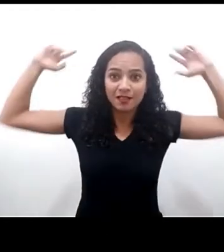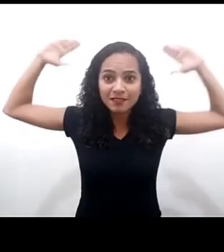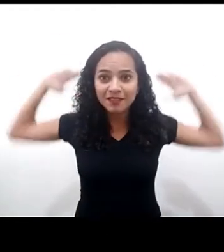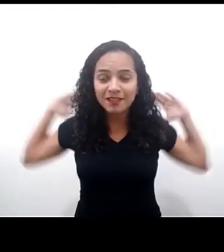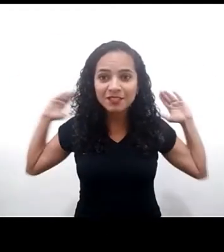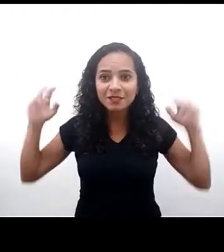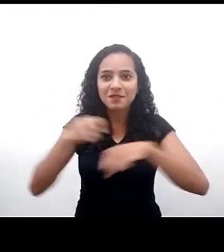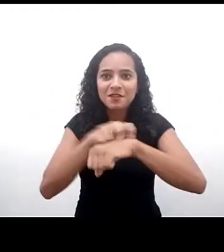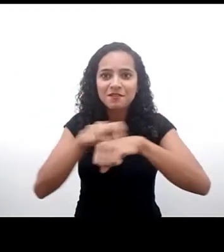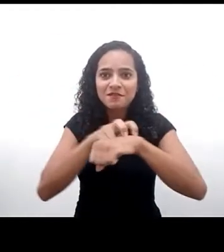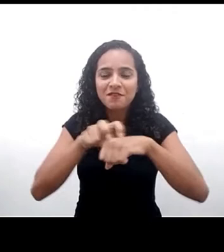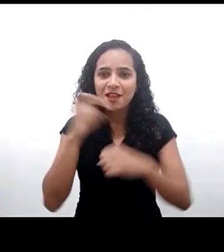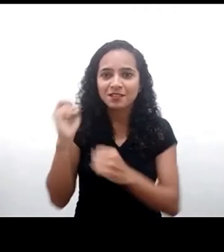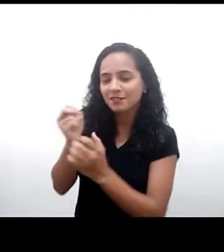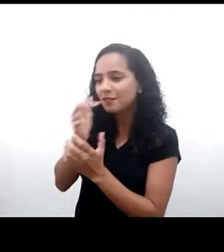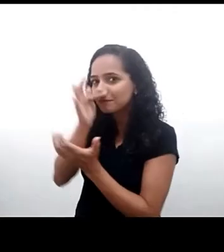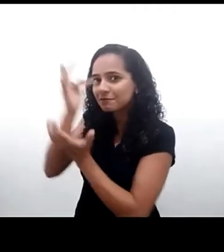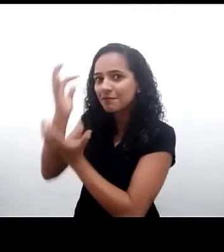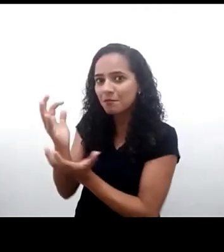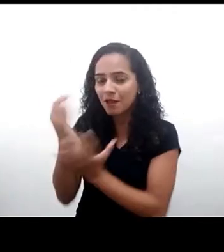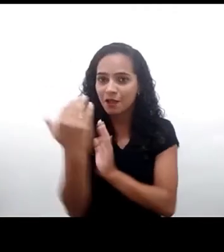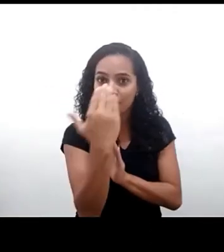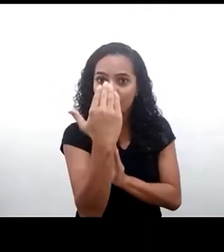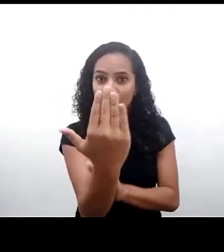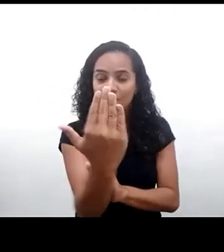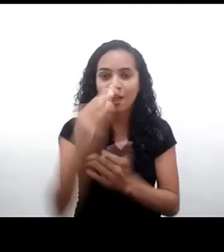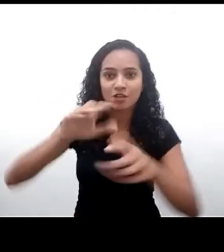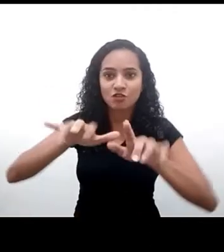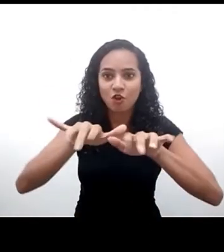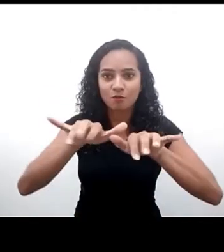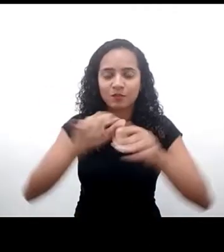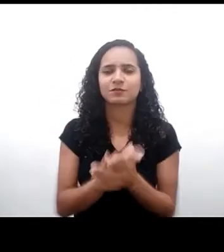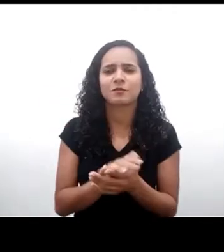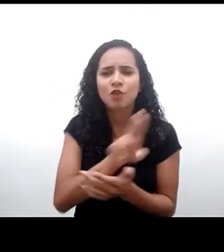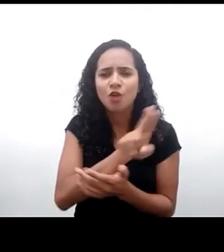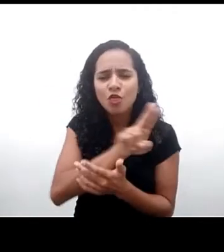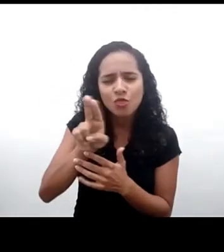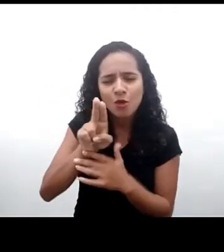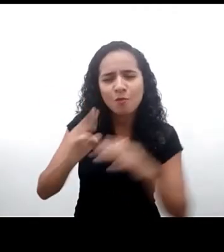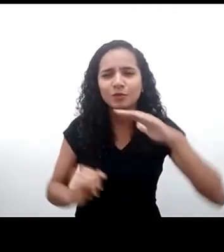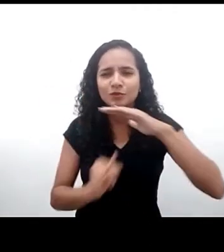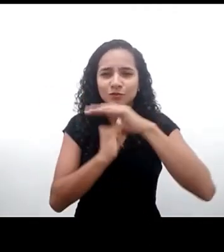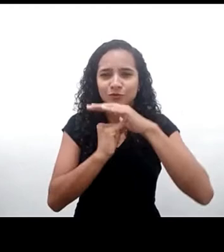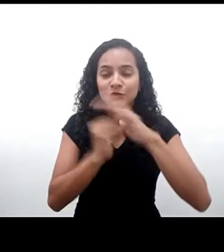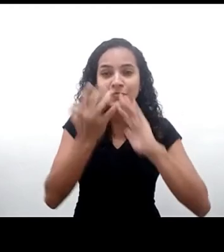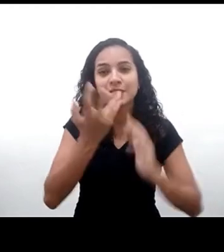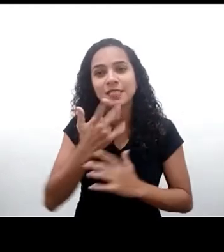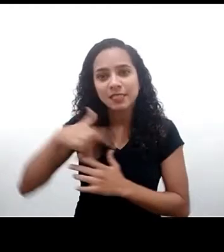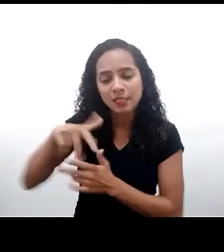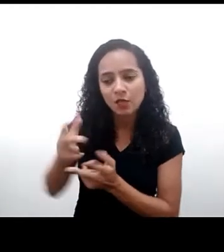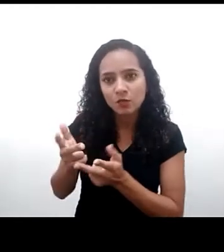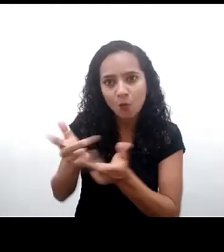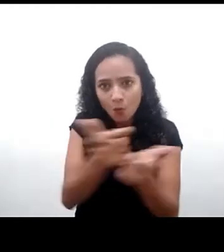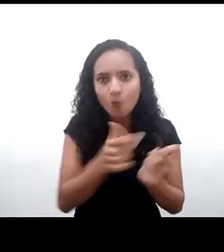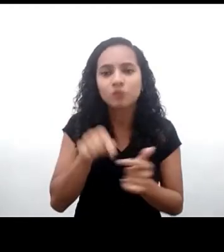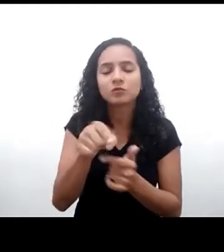plantinha e eu estou sentada de frente para o computador. Em nome do Instituto Alana e do programa Criança e Consumo, eu quero dar as boas-vindas